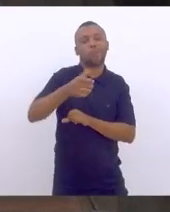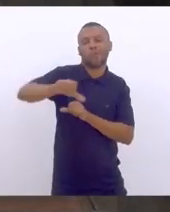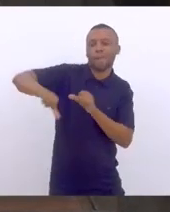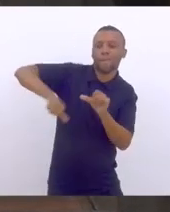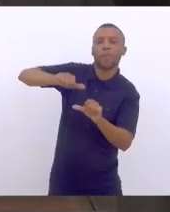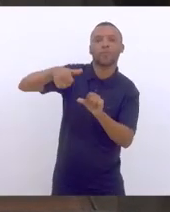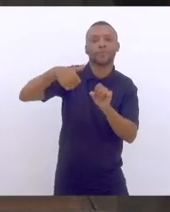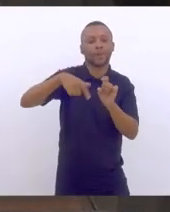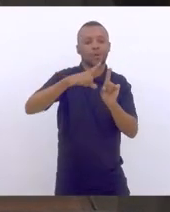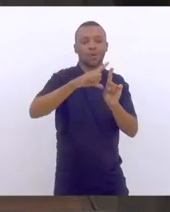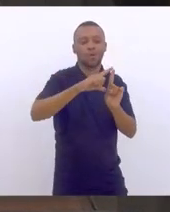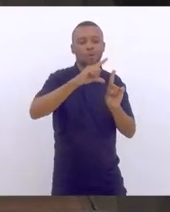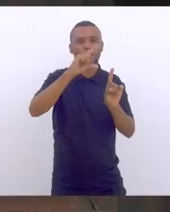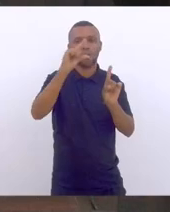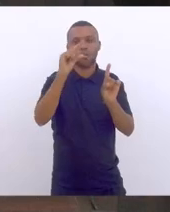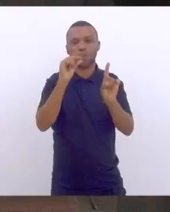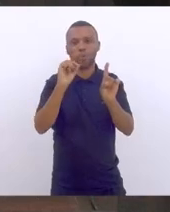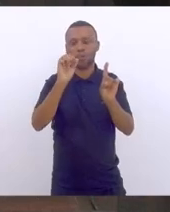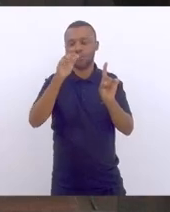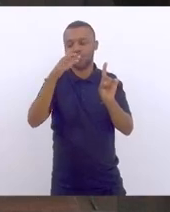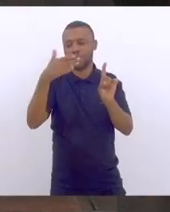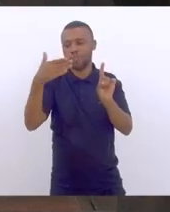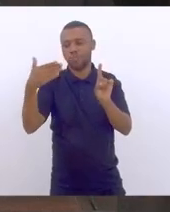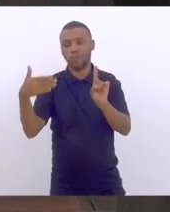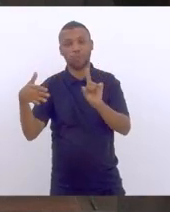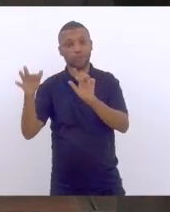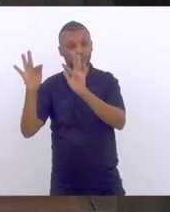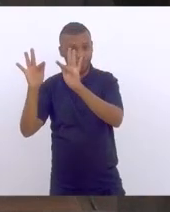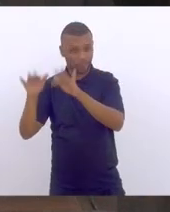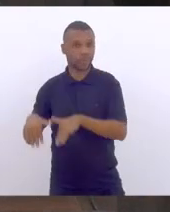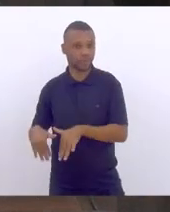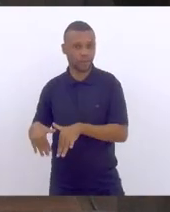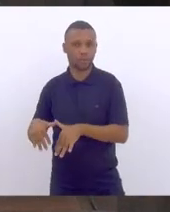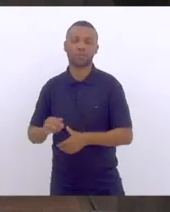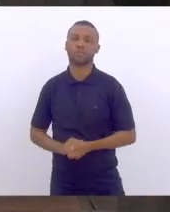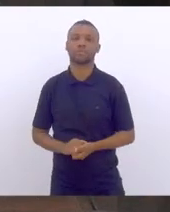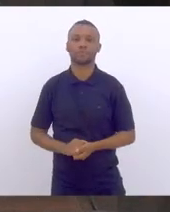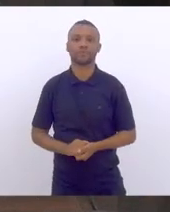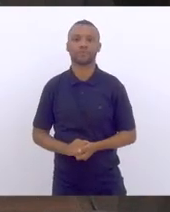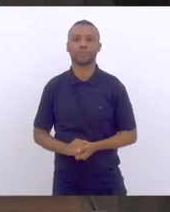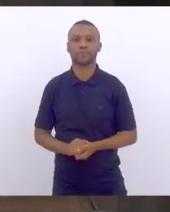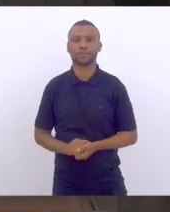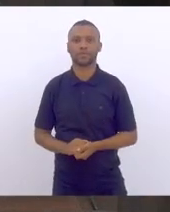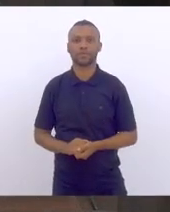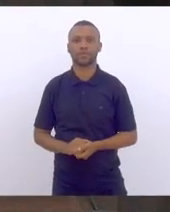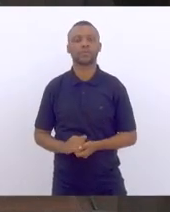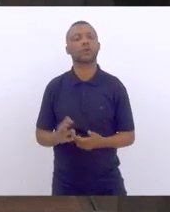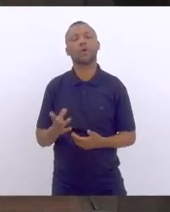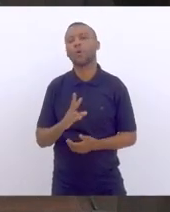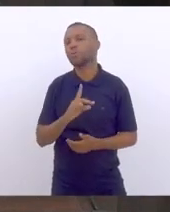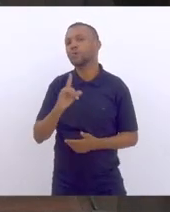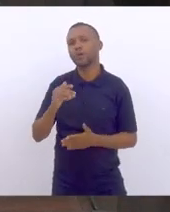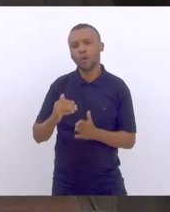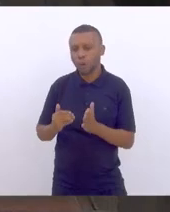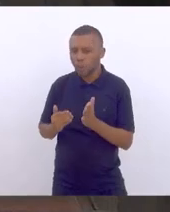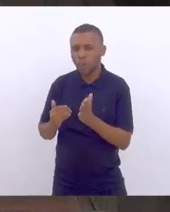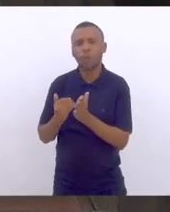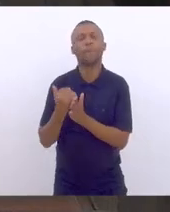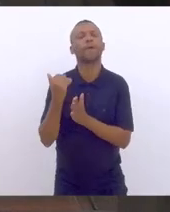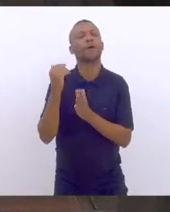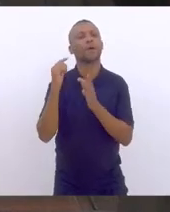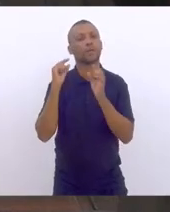termina, e os dias começam a serem